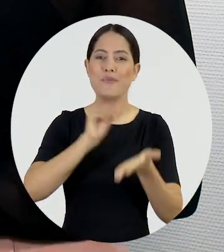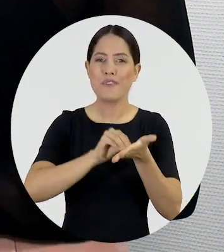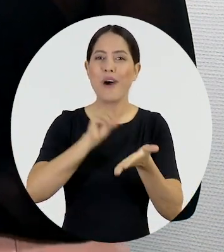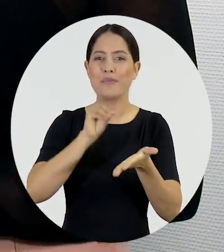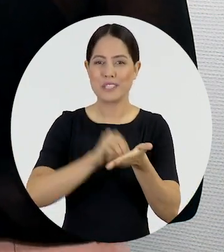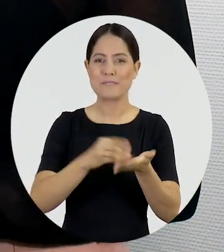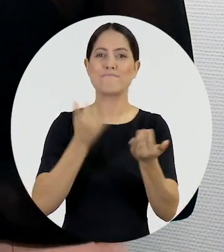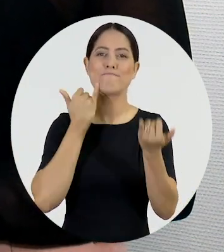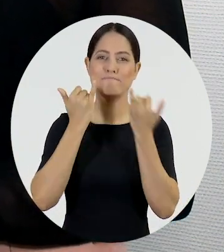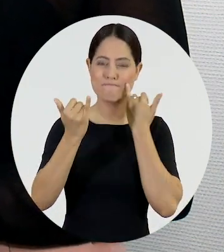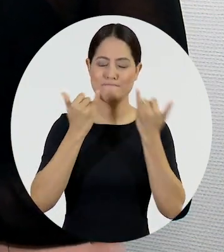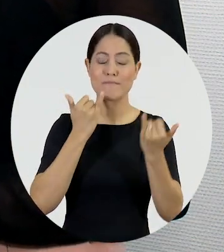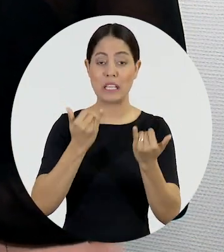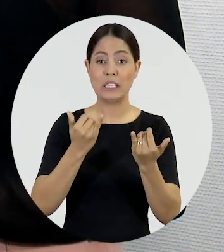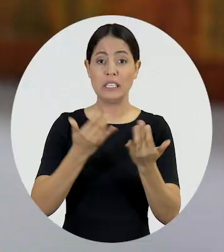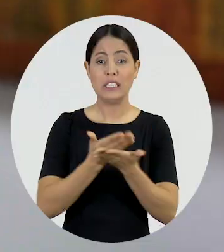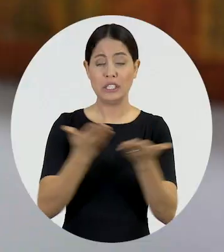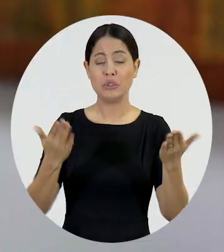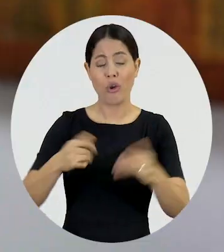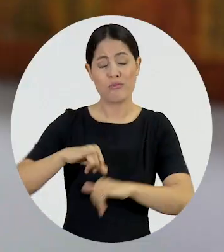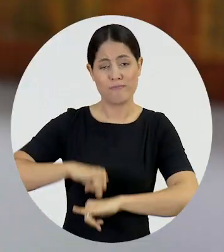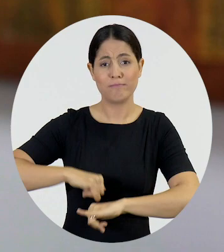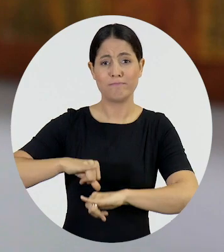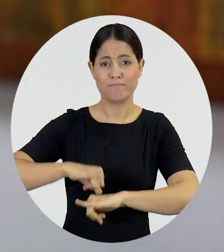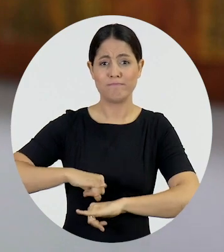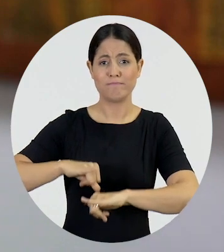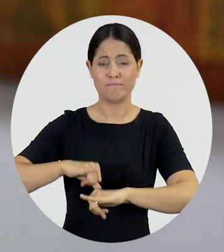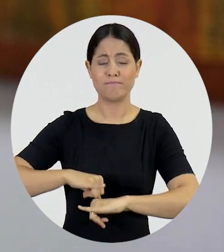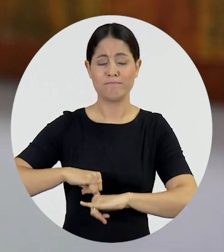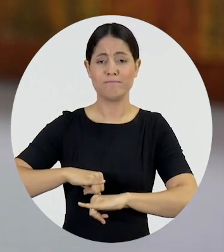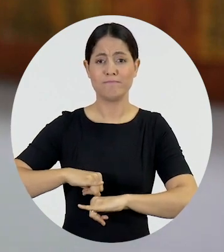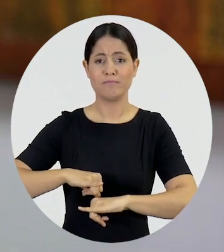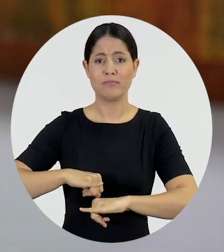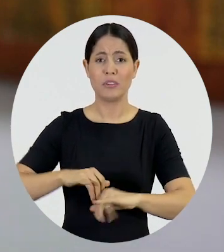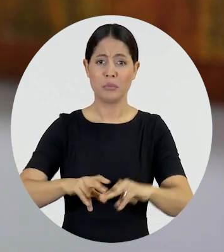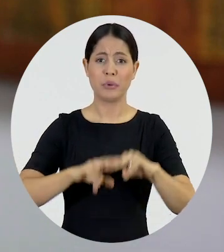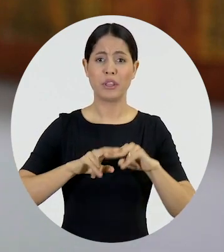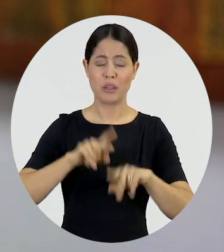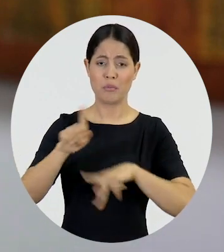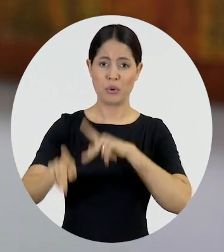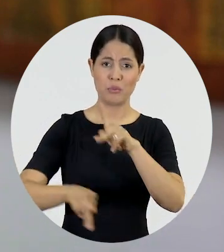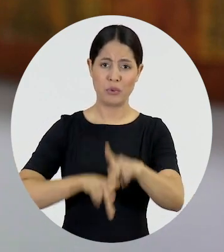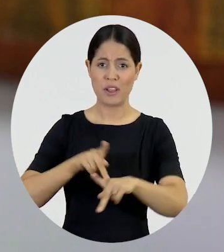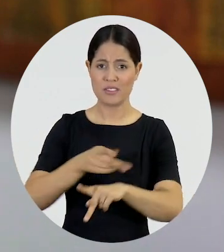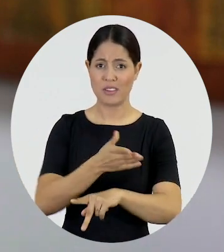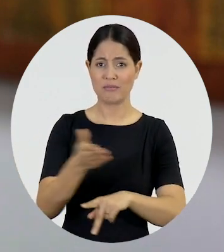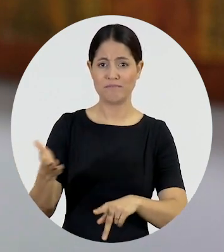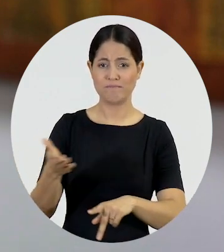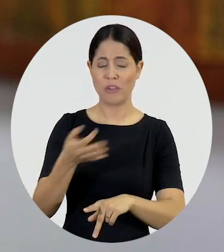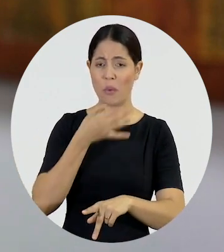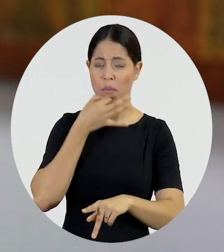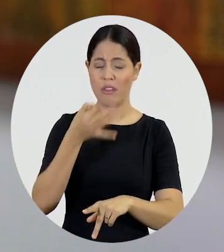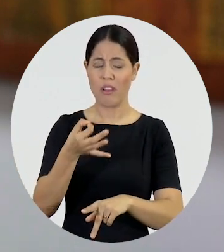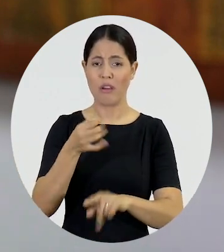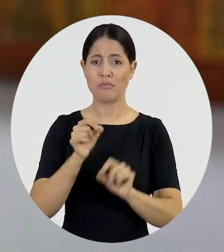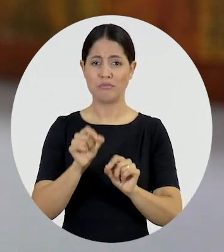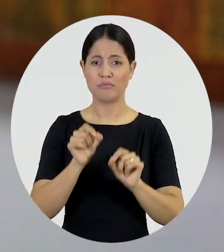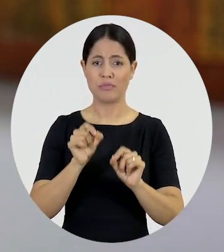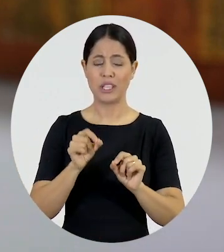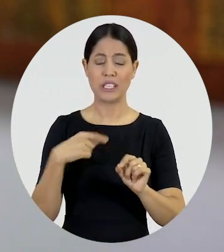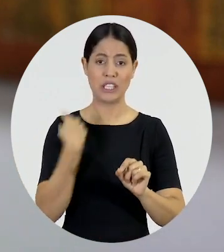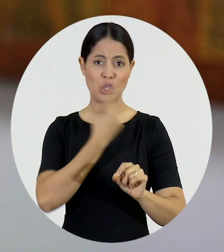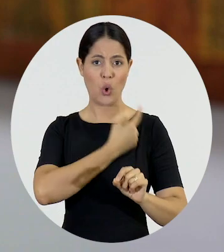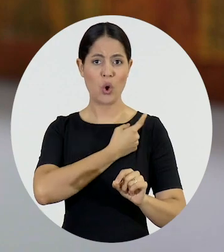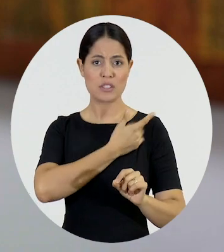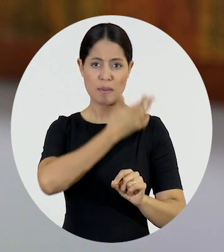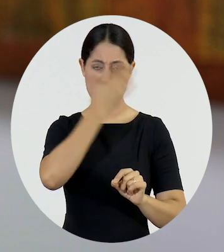desinformação. Nós acabamos sofrendo, sendo alvo da antipatia popular, por acharem que nos colocamos